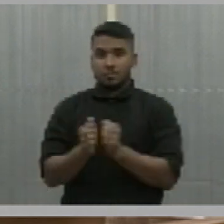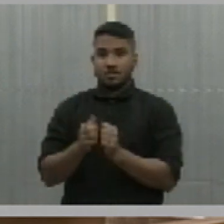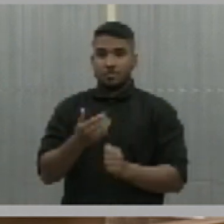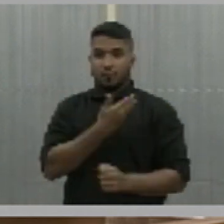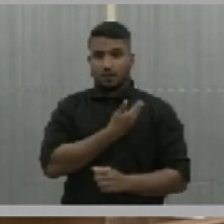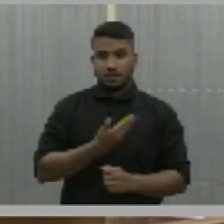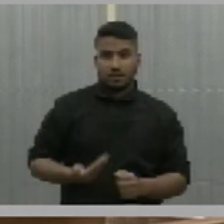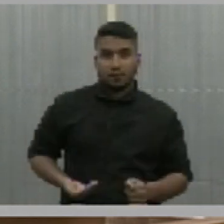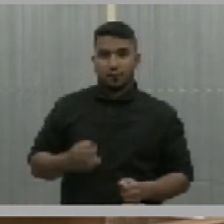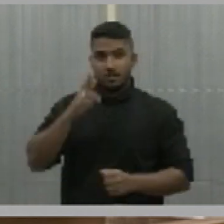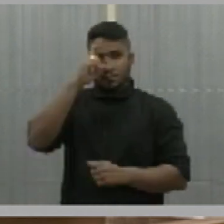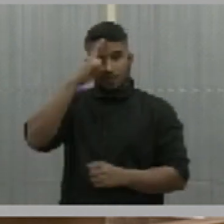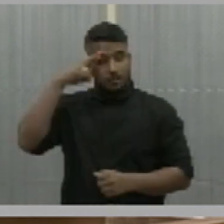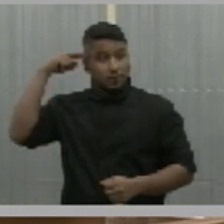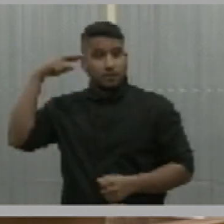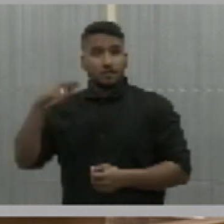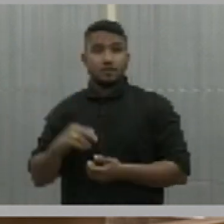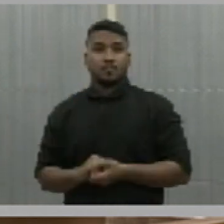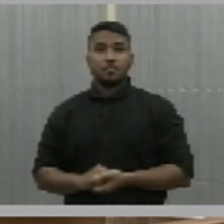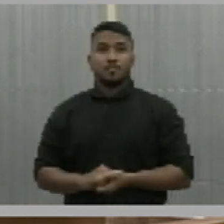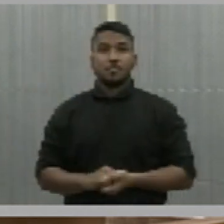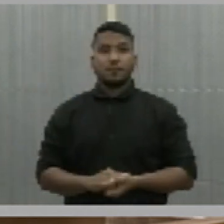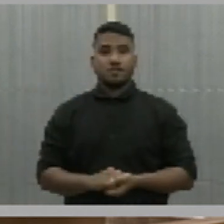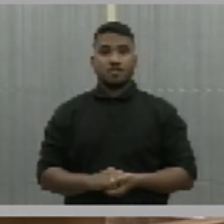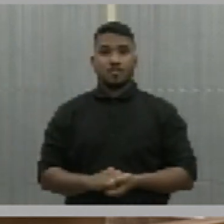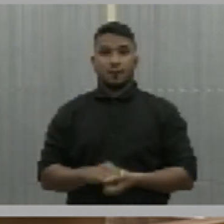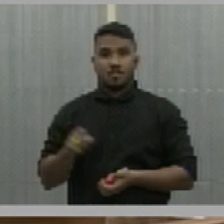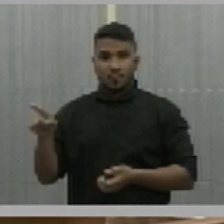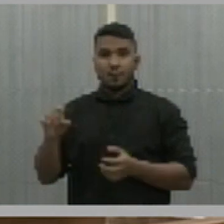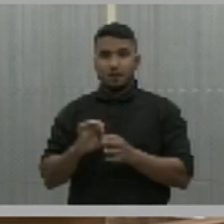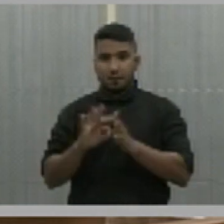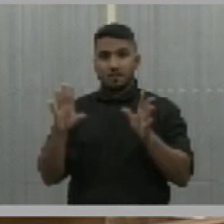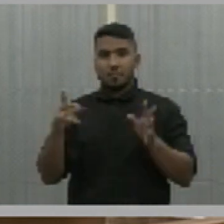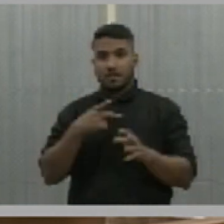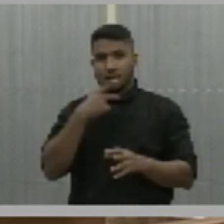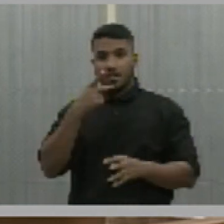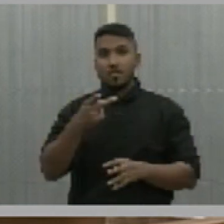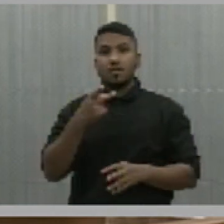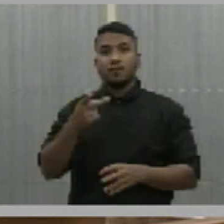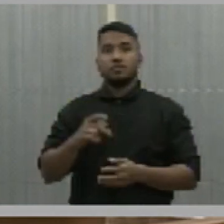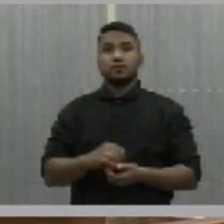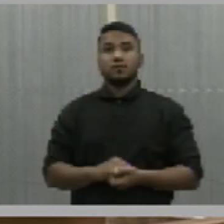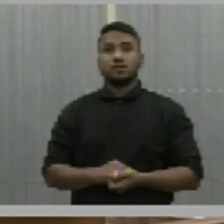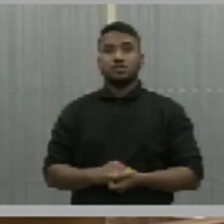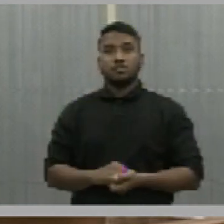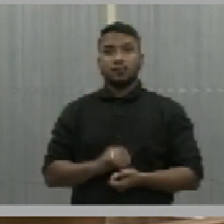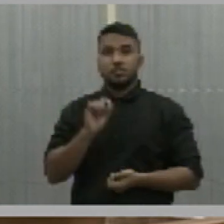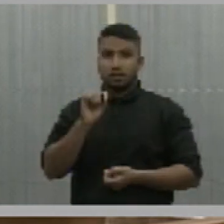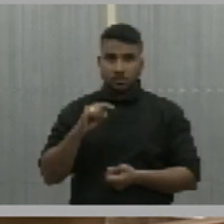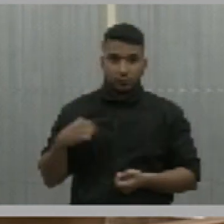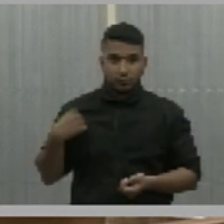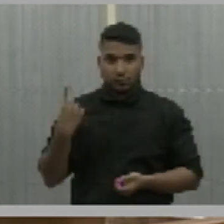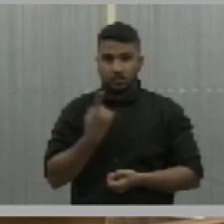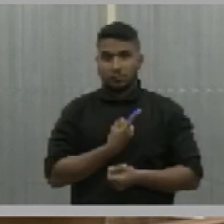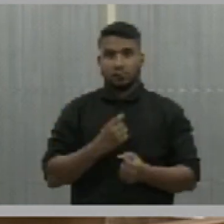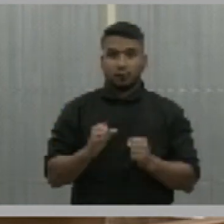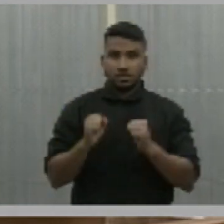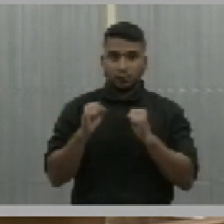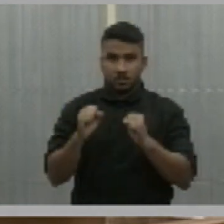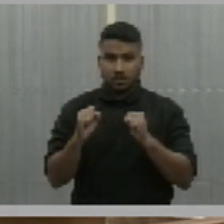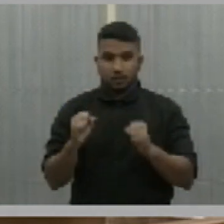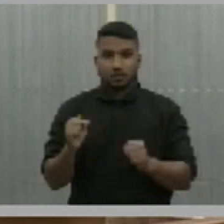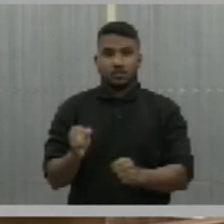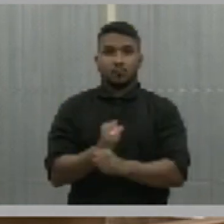governador Rafael Fonteles, autorizou a questão de que nós possamos